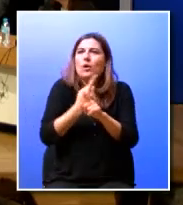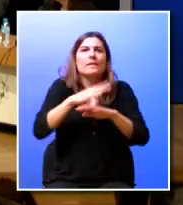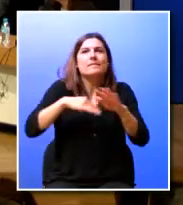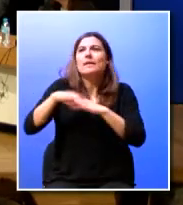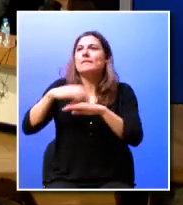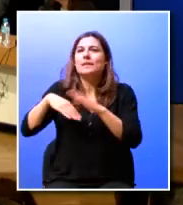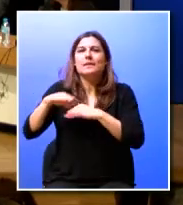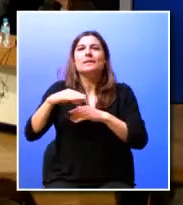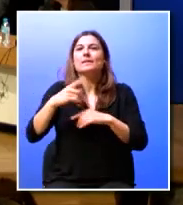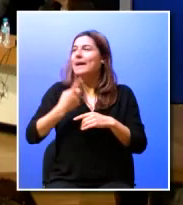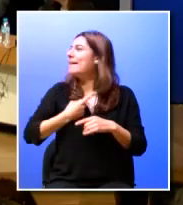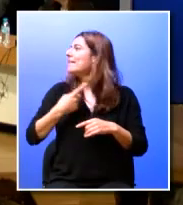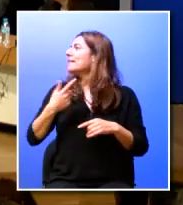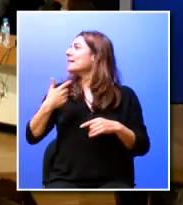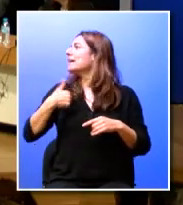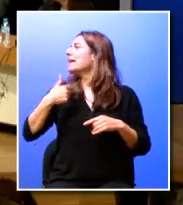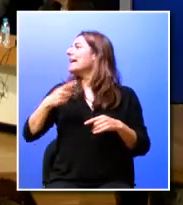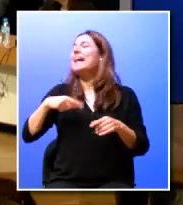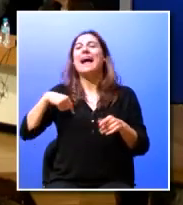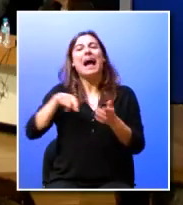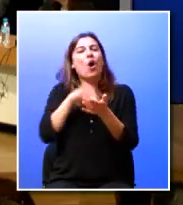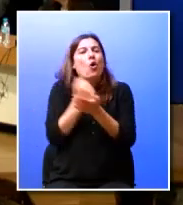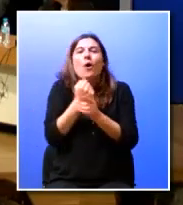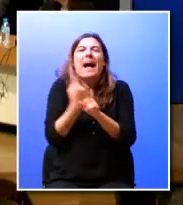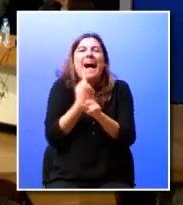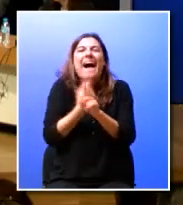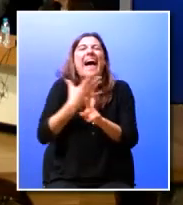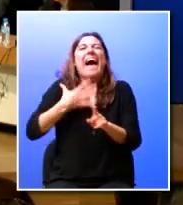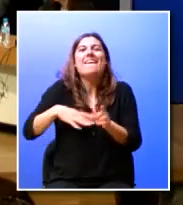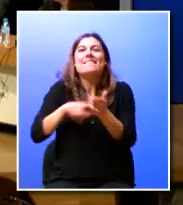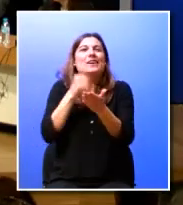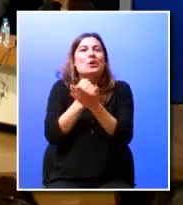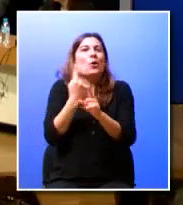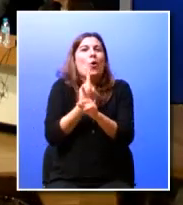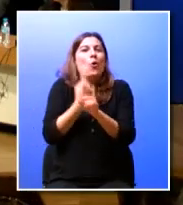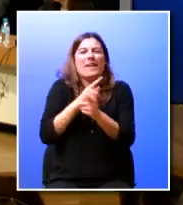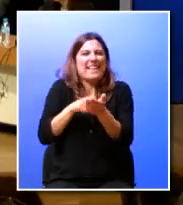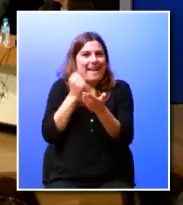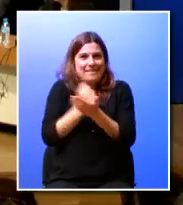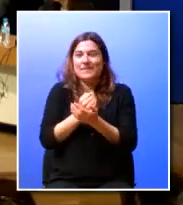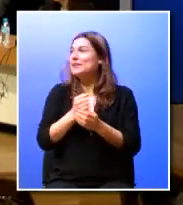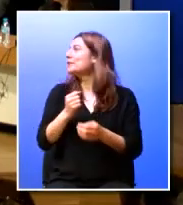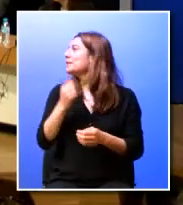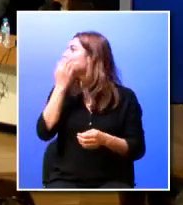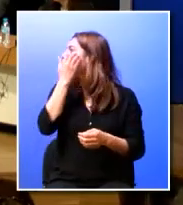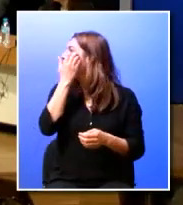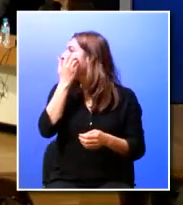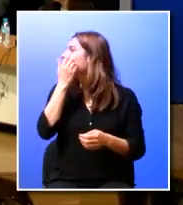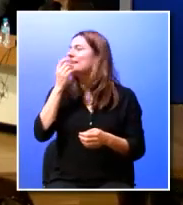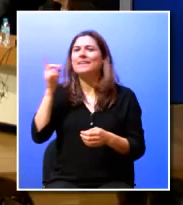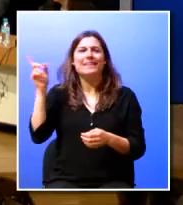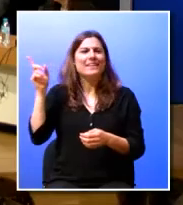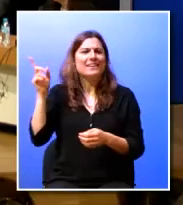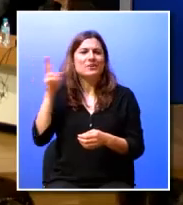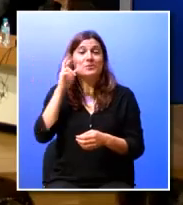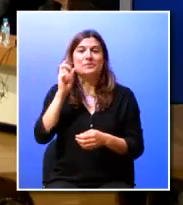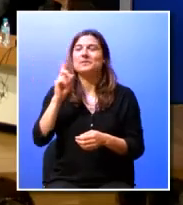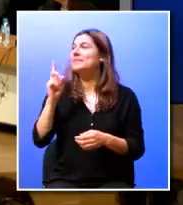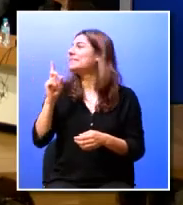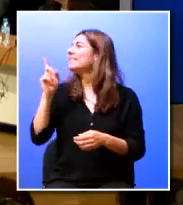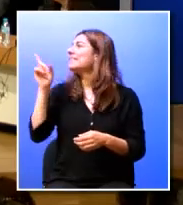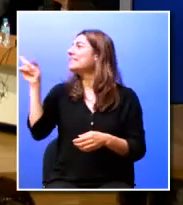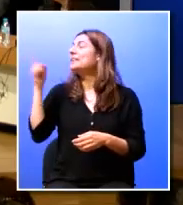because I'm a doer always making things reparem este é o tipo de estagiário que nunca fica parado eu sou o fundador